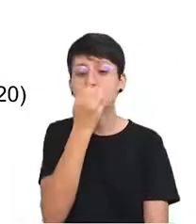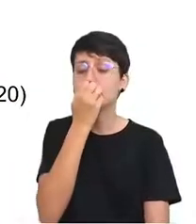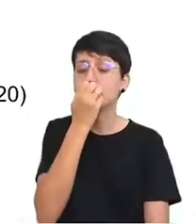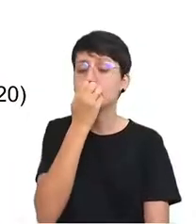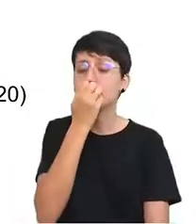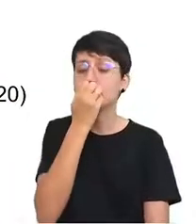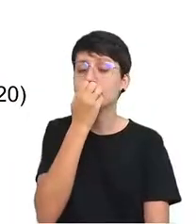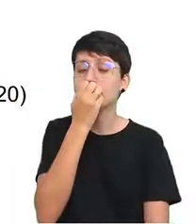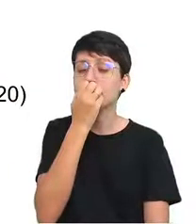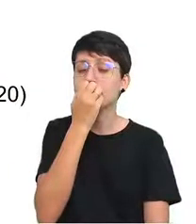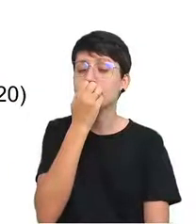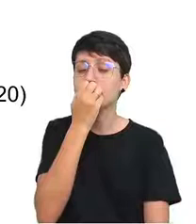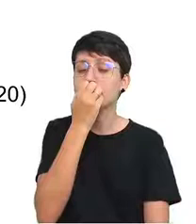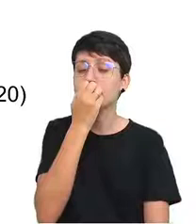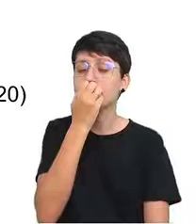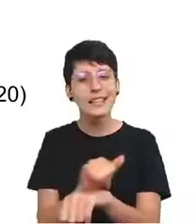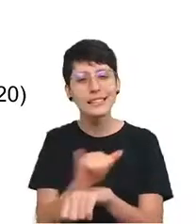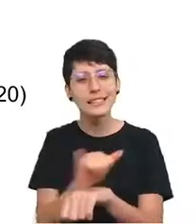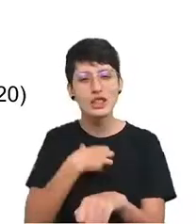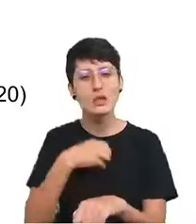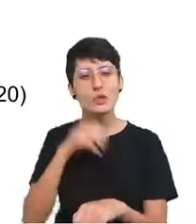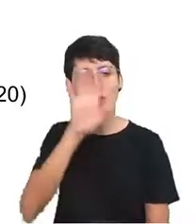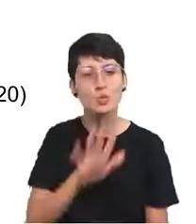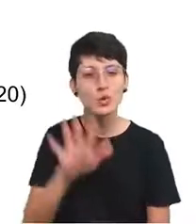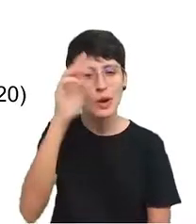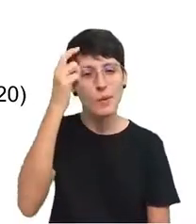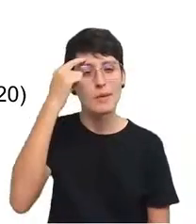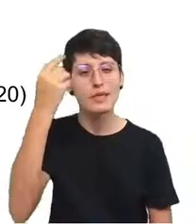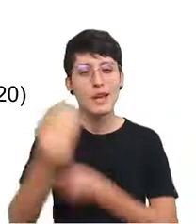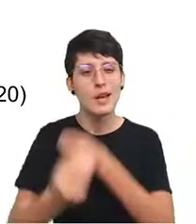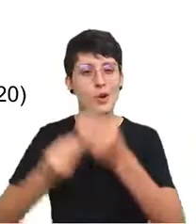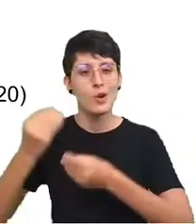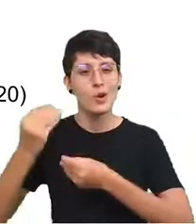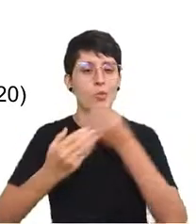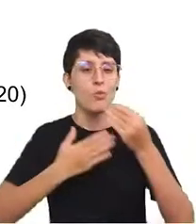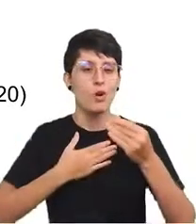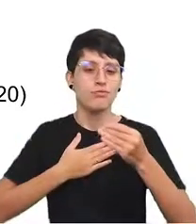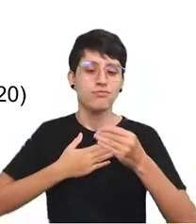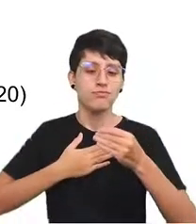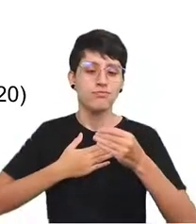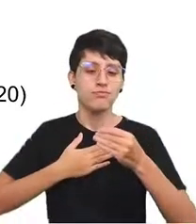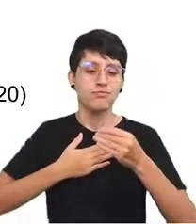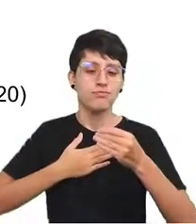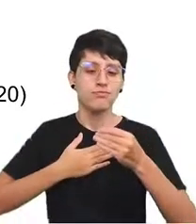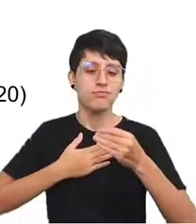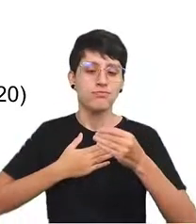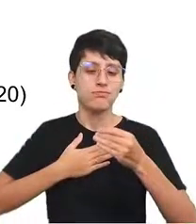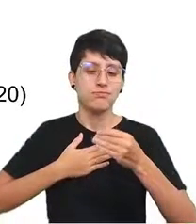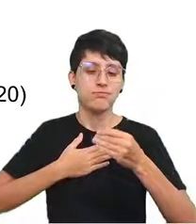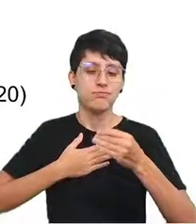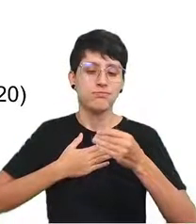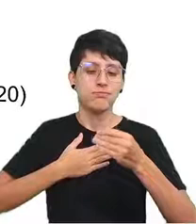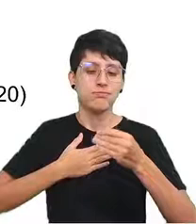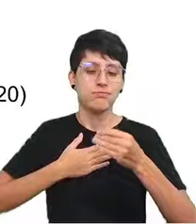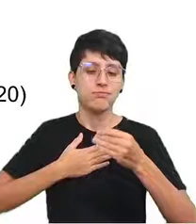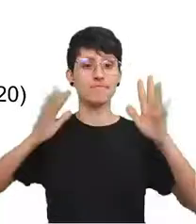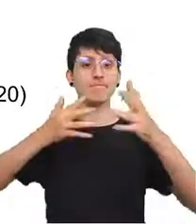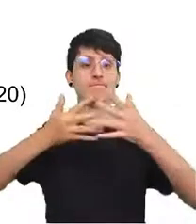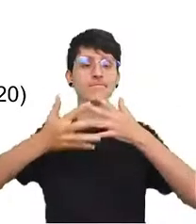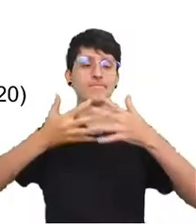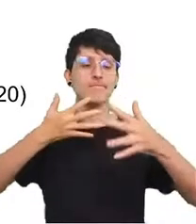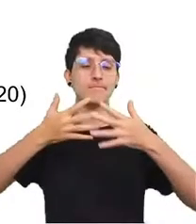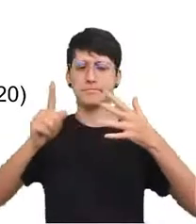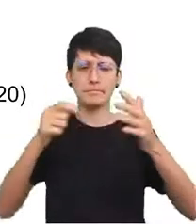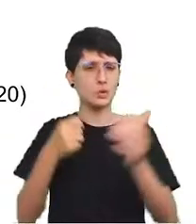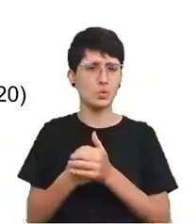São maneiras gerais de se pensar no trabalho que eu faço. Primeiramente, ser transparente, explicar os dados e métodos que se está